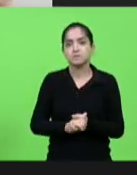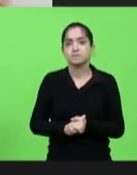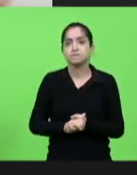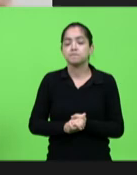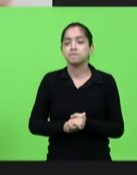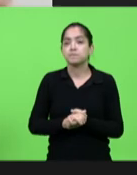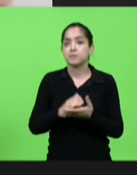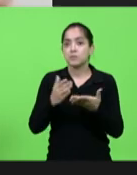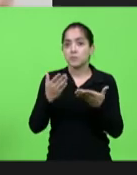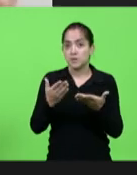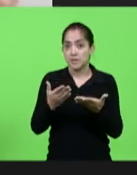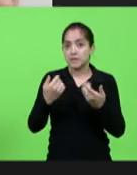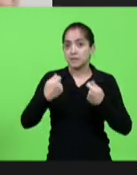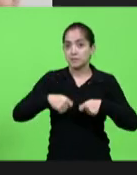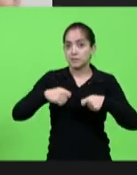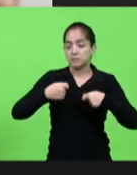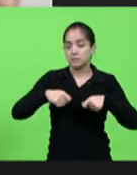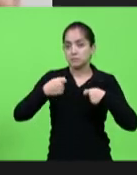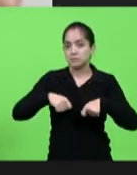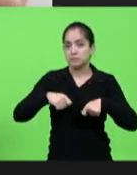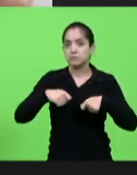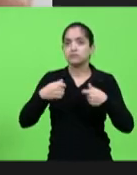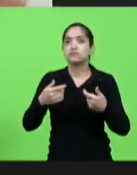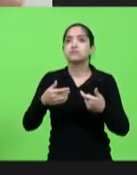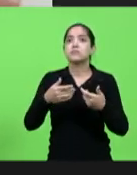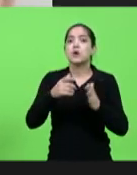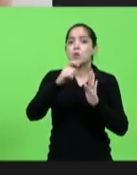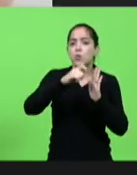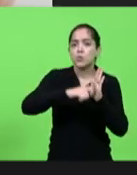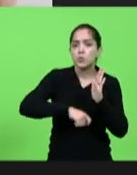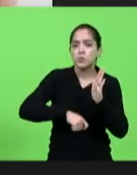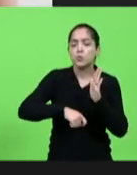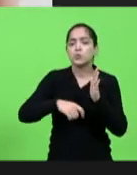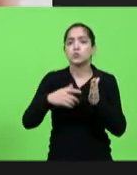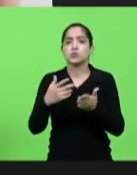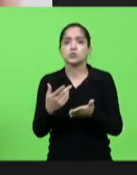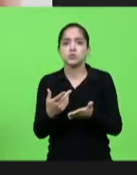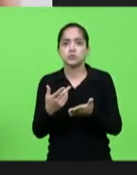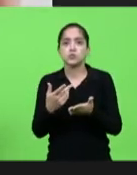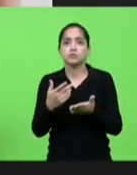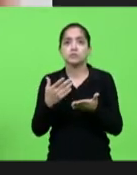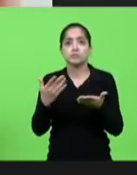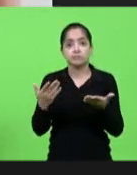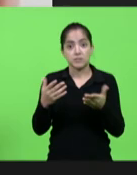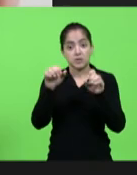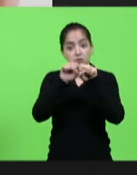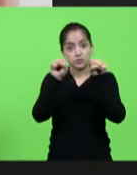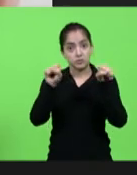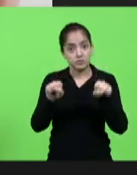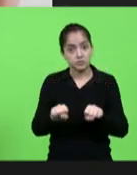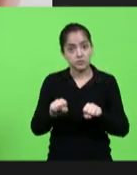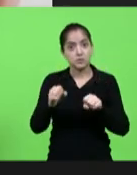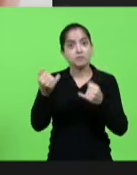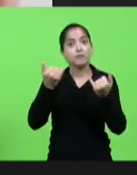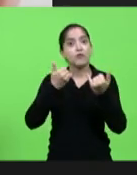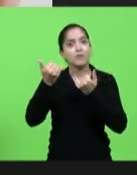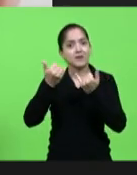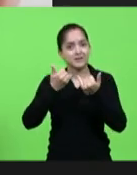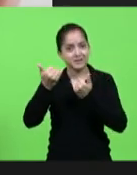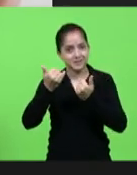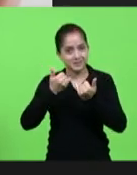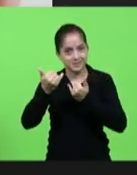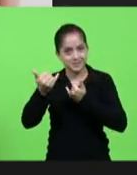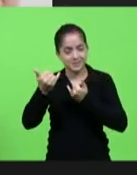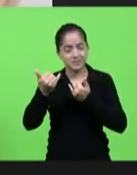inclusive a necessidade de concursos públicos na STS de um sistema de informação para as ações do